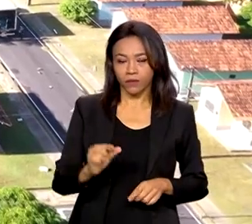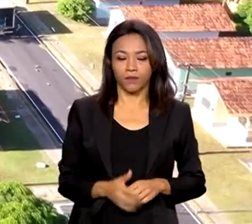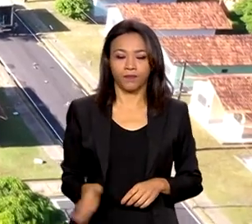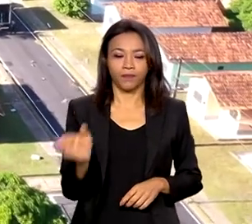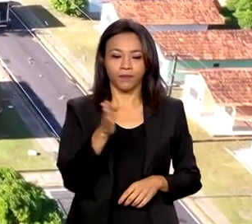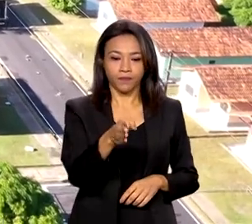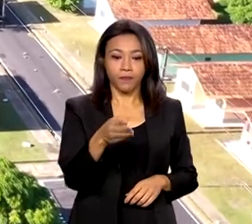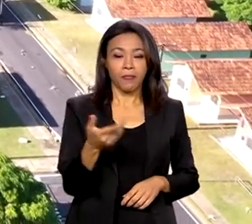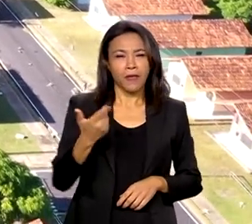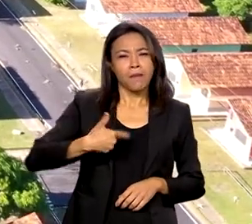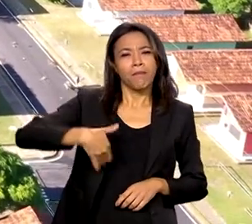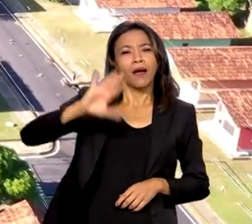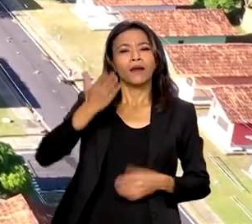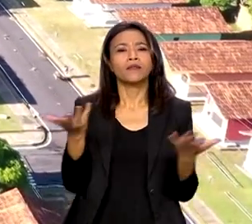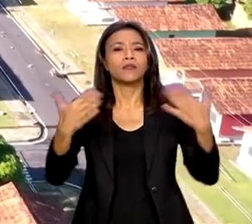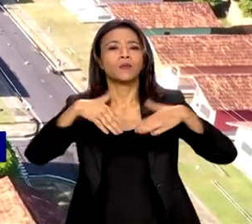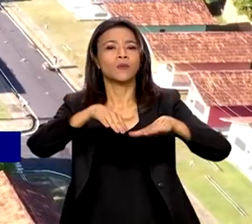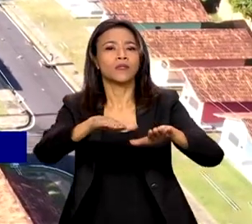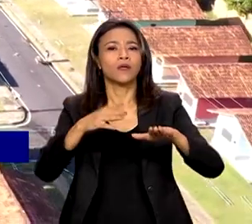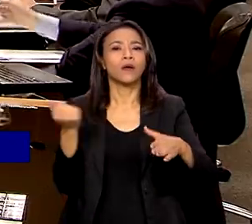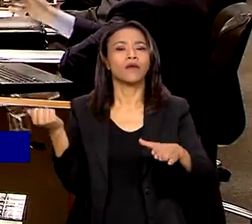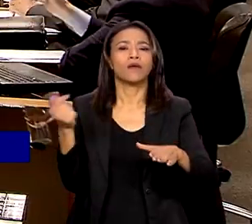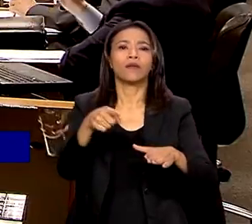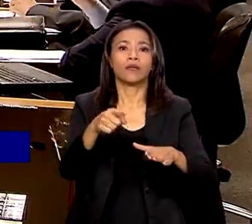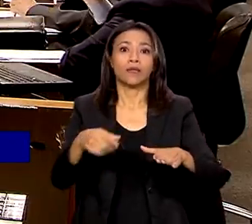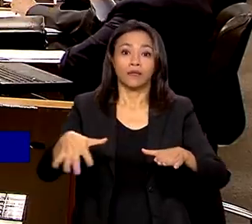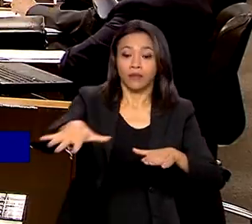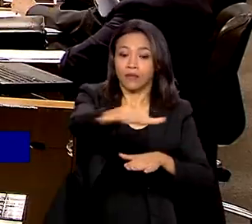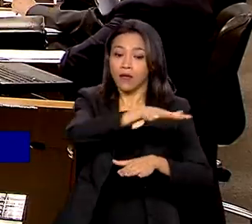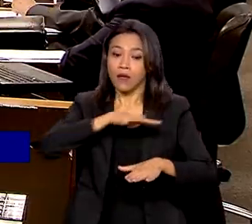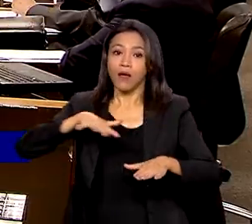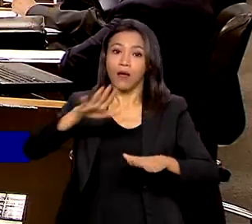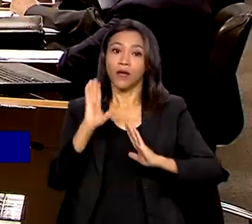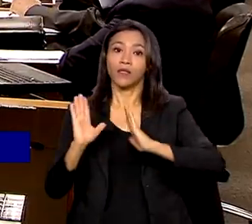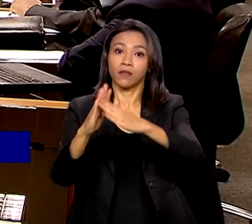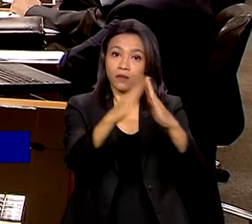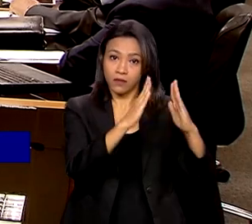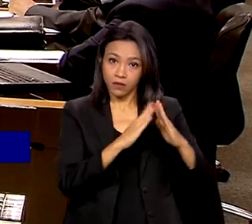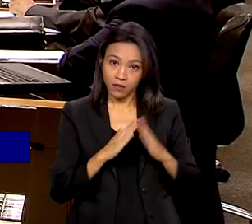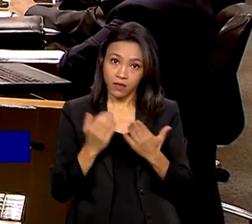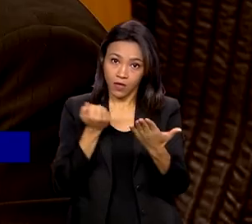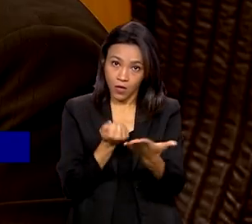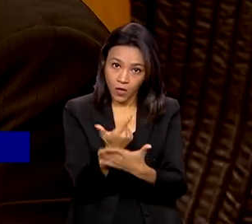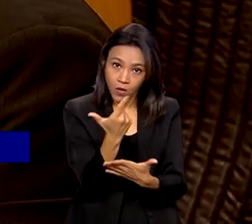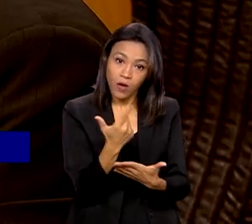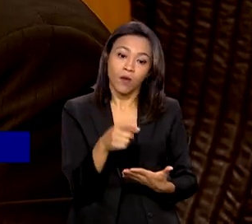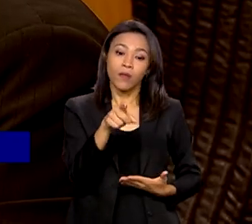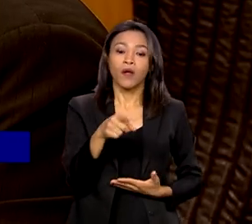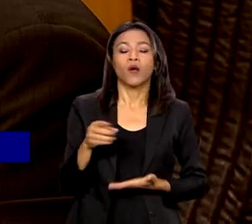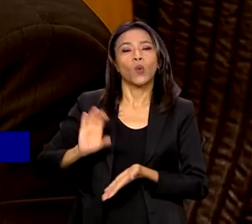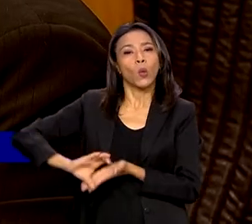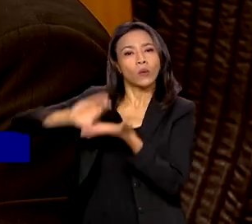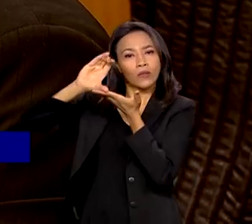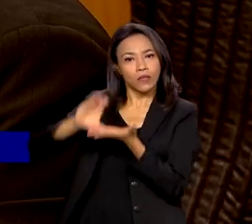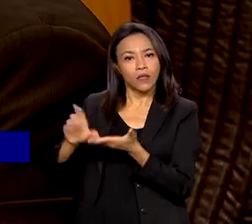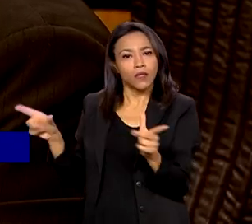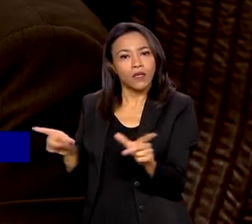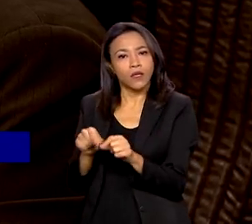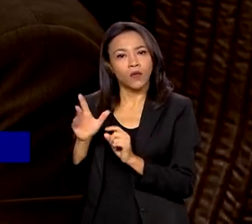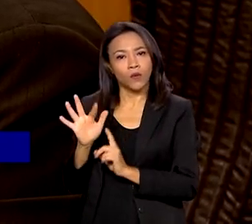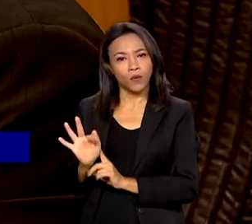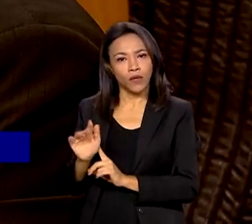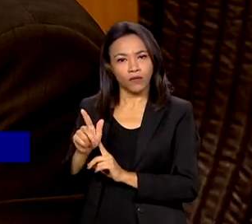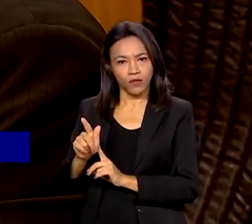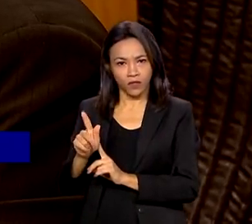Mais inclusão na área habitacional. O Conselho Curador do FGTS aprovou o aumento no